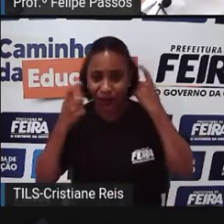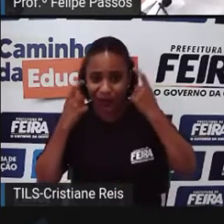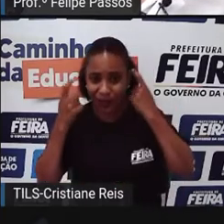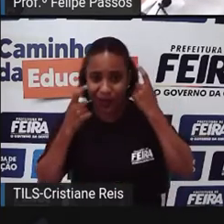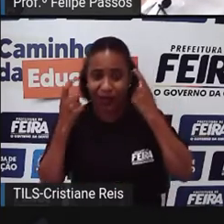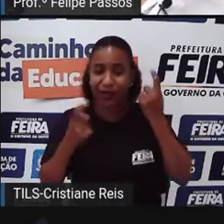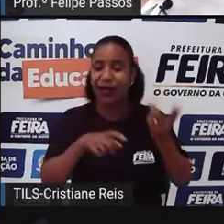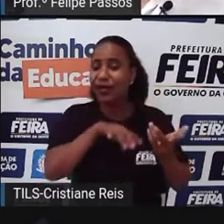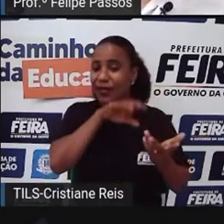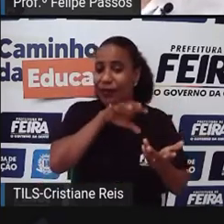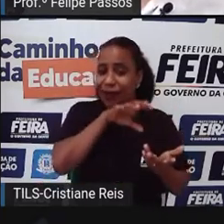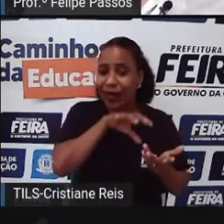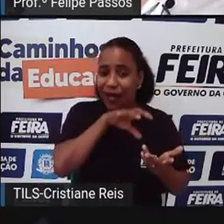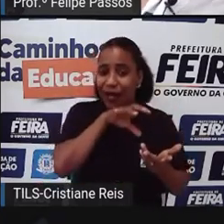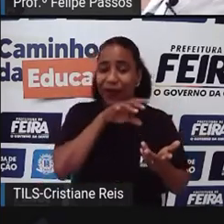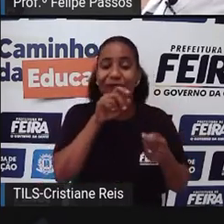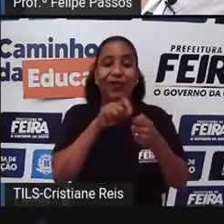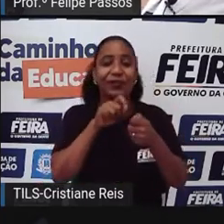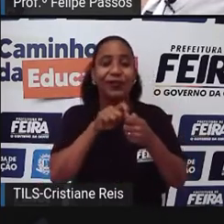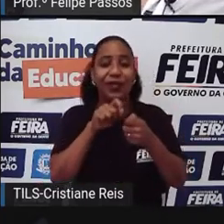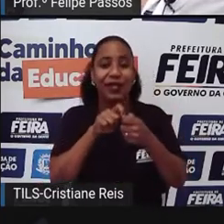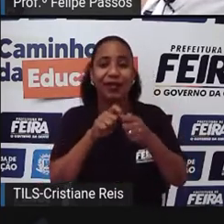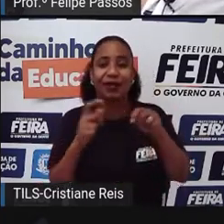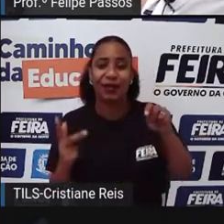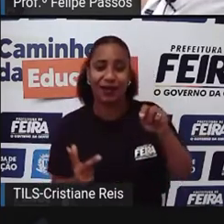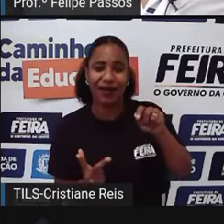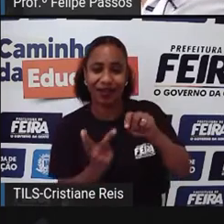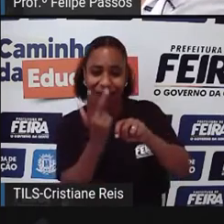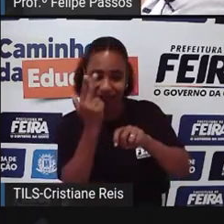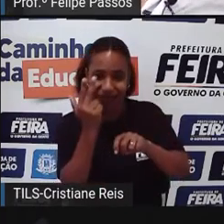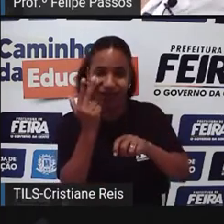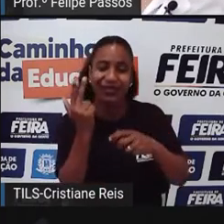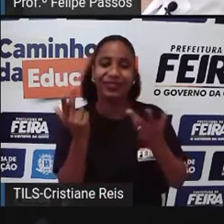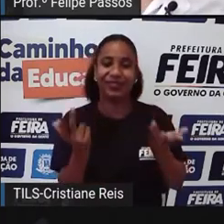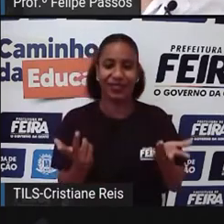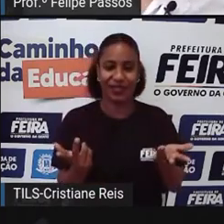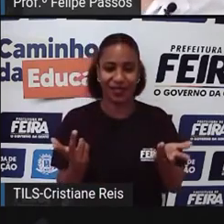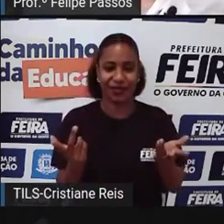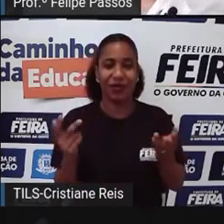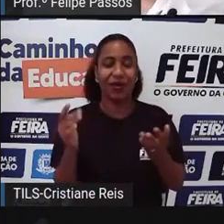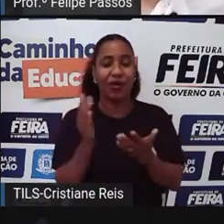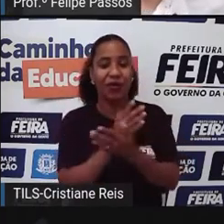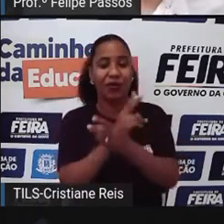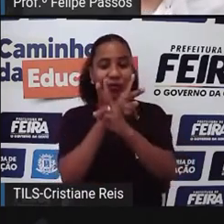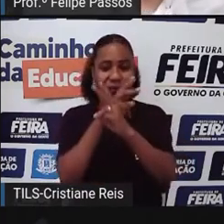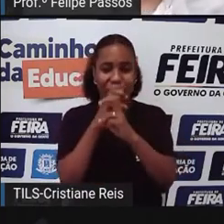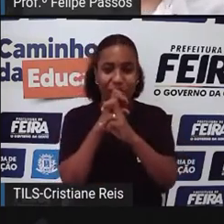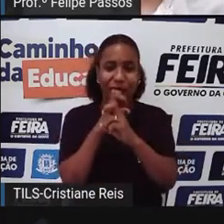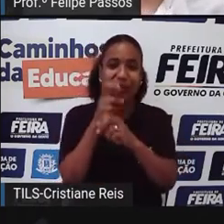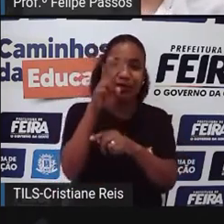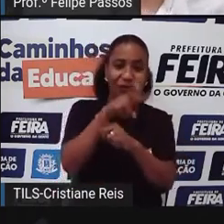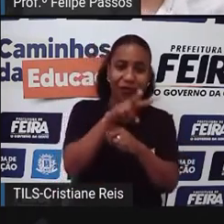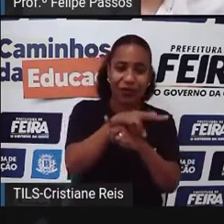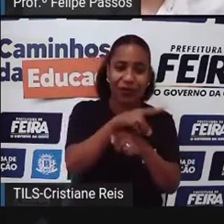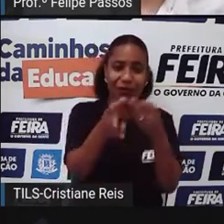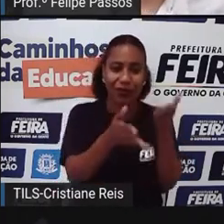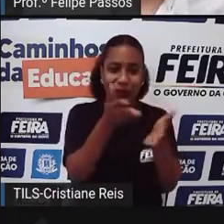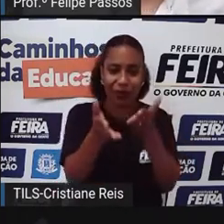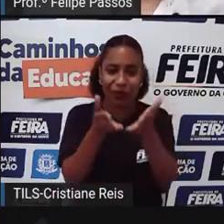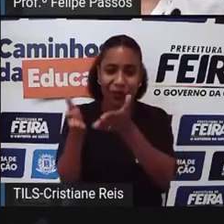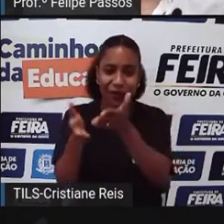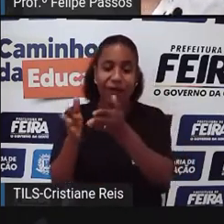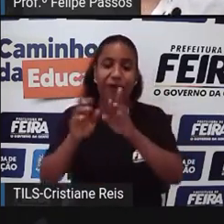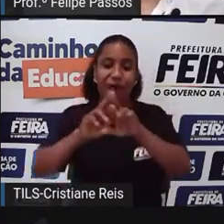animais Tem protetores Que atuam com os animais Abandonados Dentro da UEF Né Então nós temos